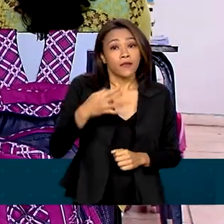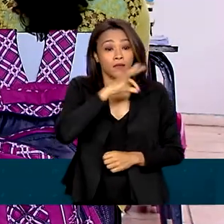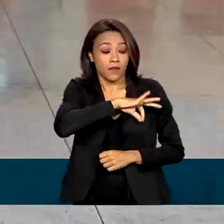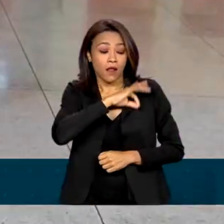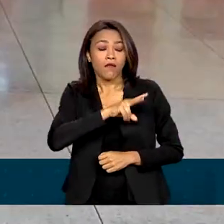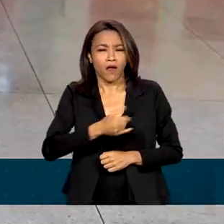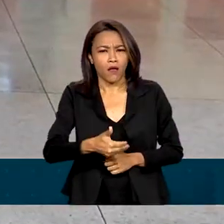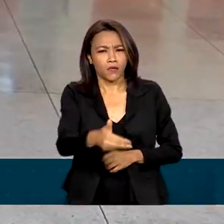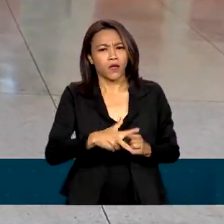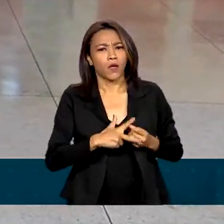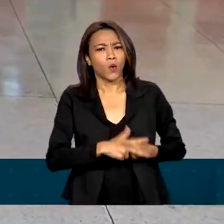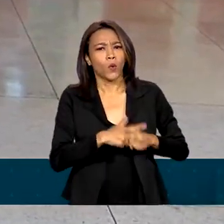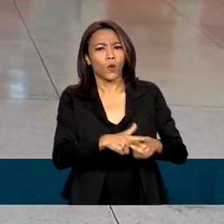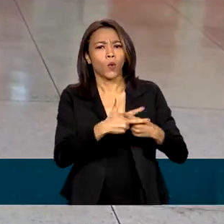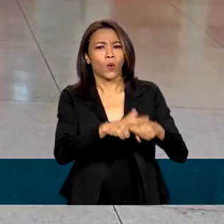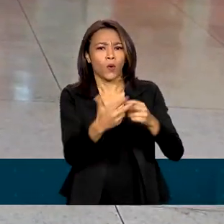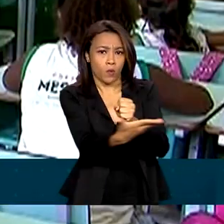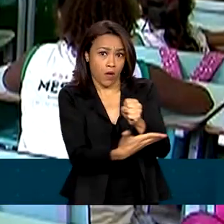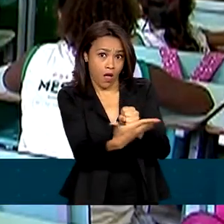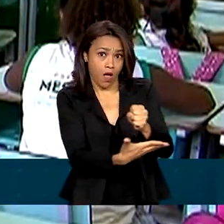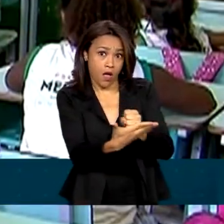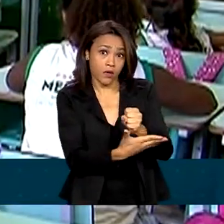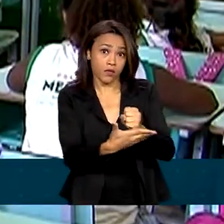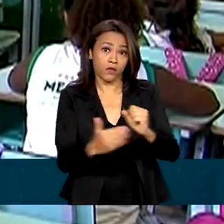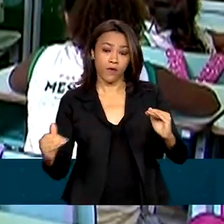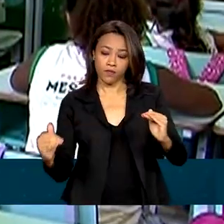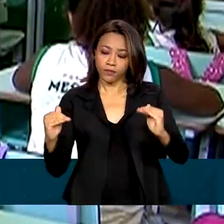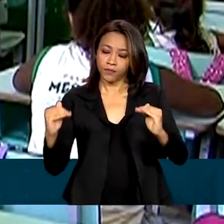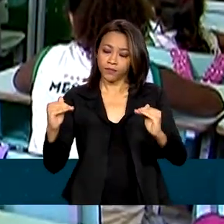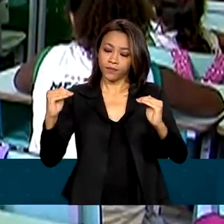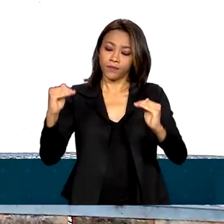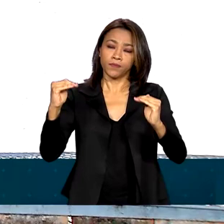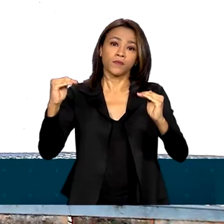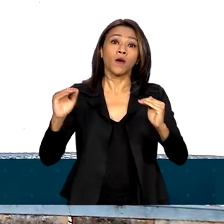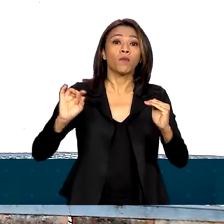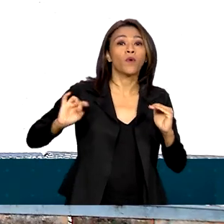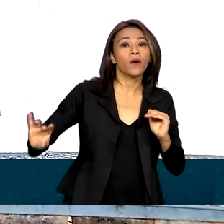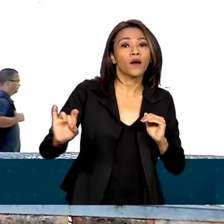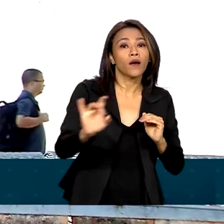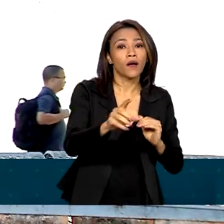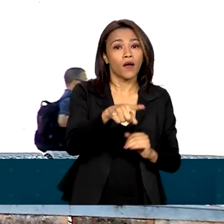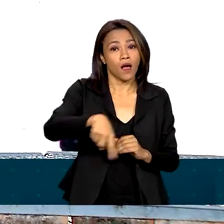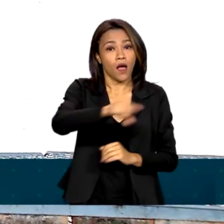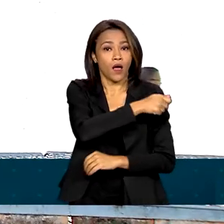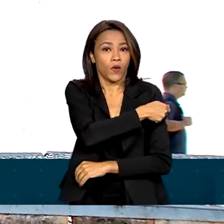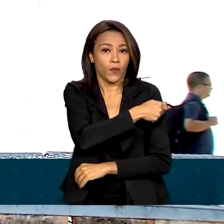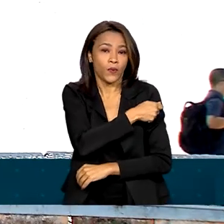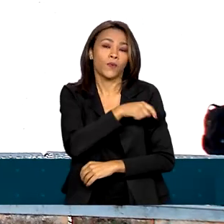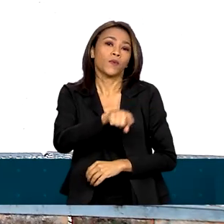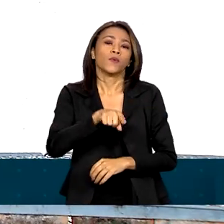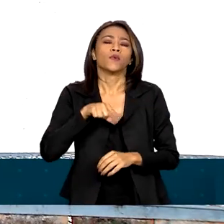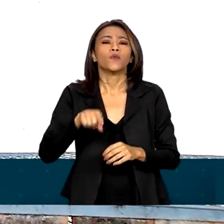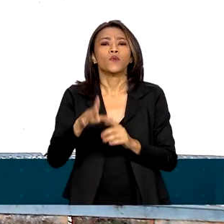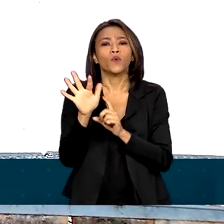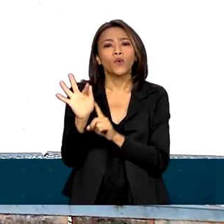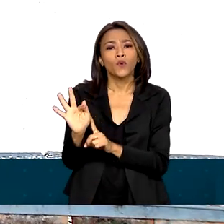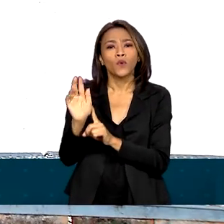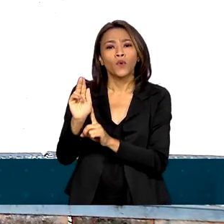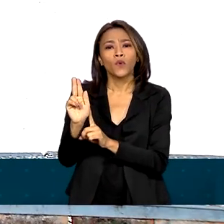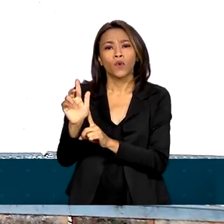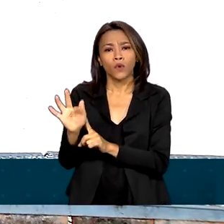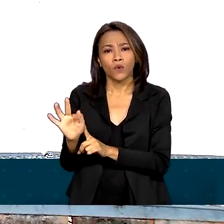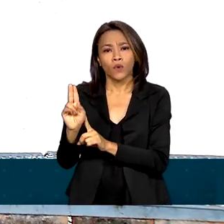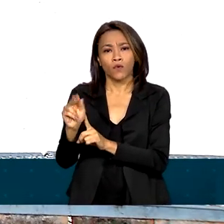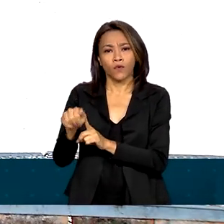ser corrigido com base no crescimento do valor mínimo anual por aluno nos anos iniciais do Fundeb, que é o Fundo de